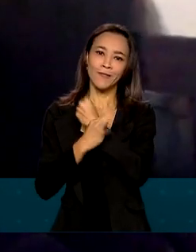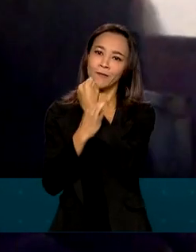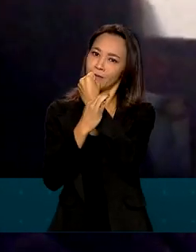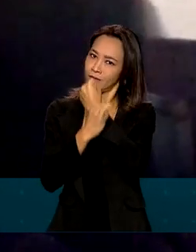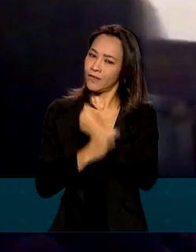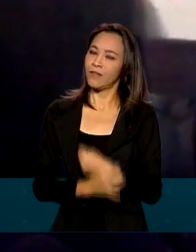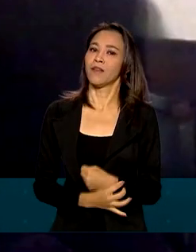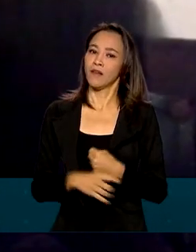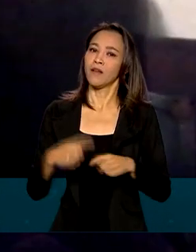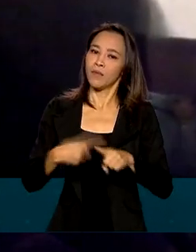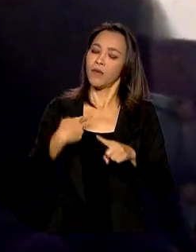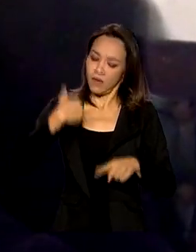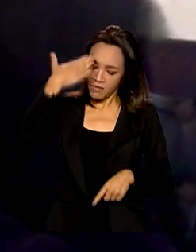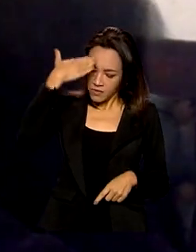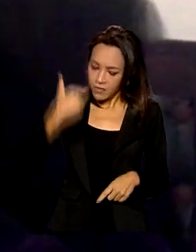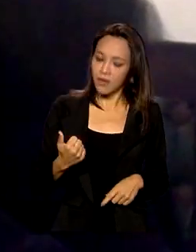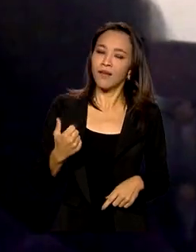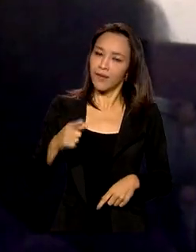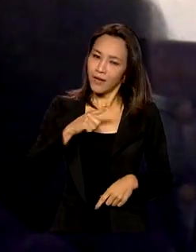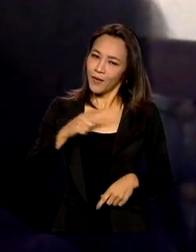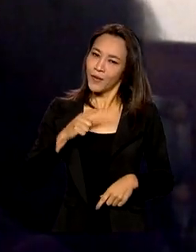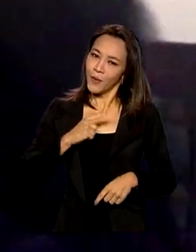porque eu sei que eu estou imunizada.